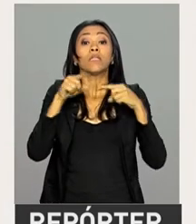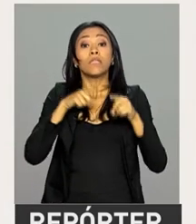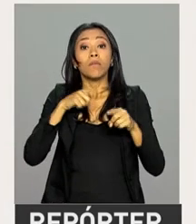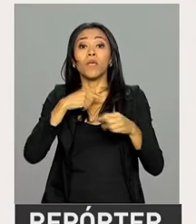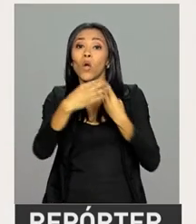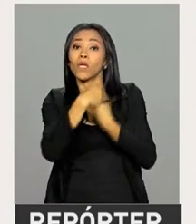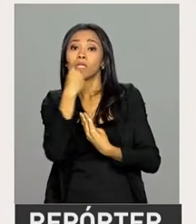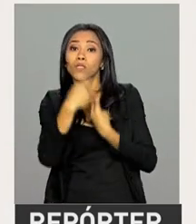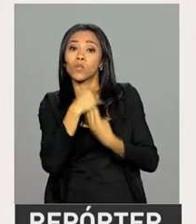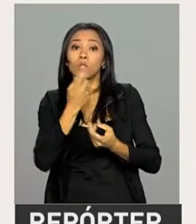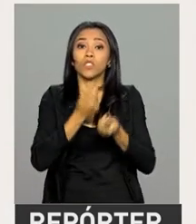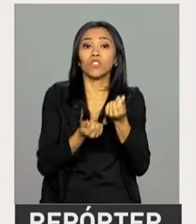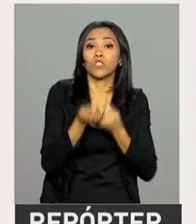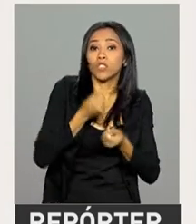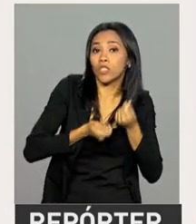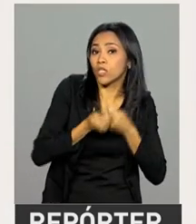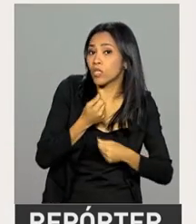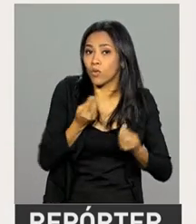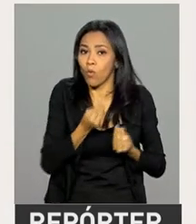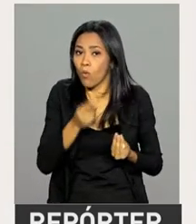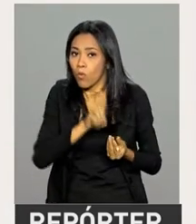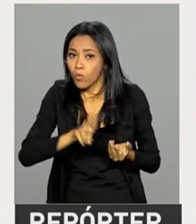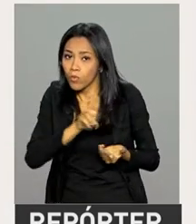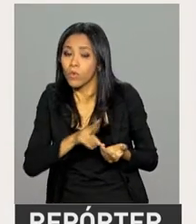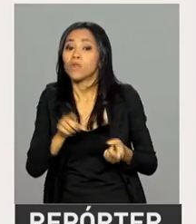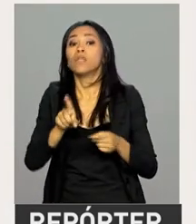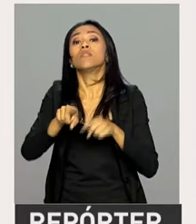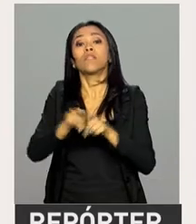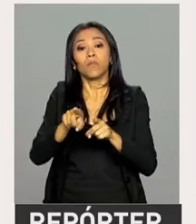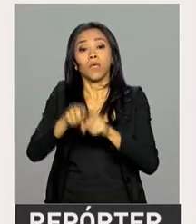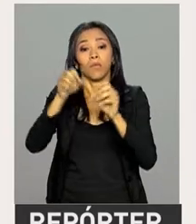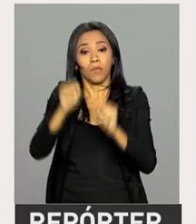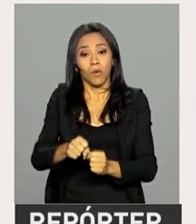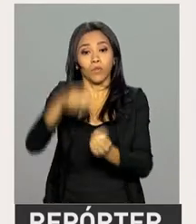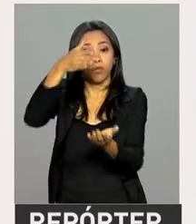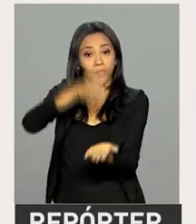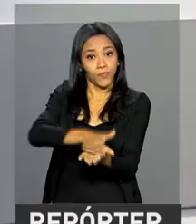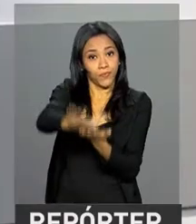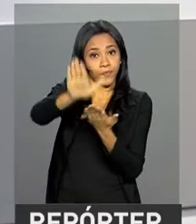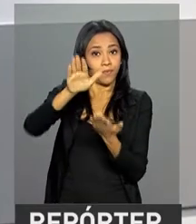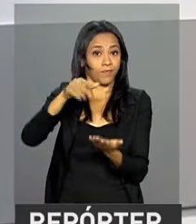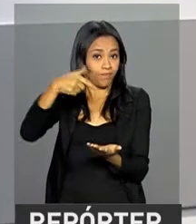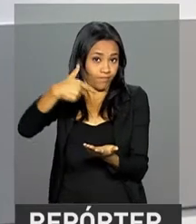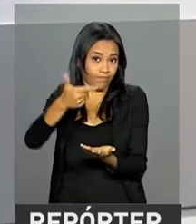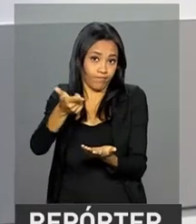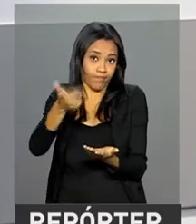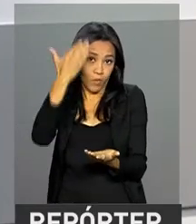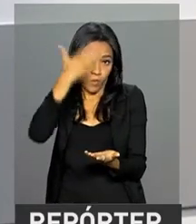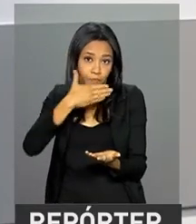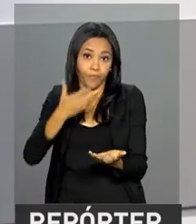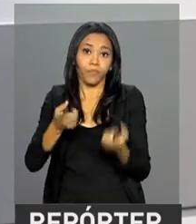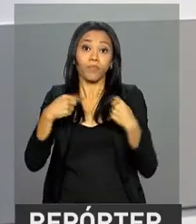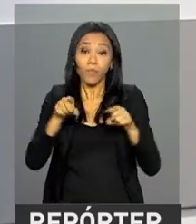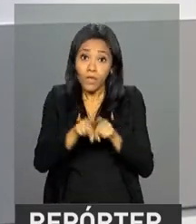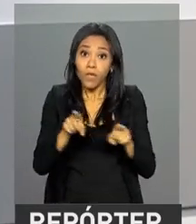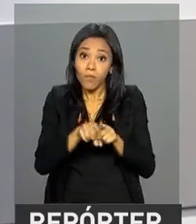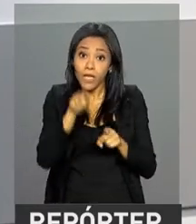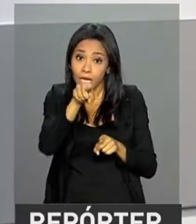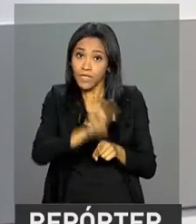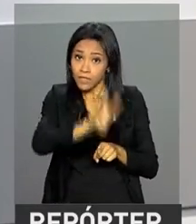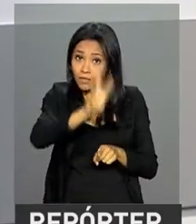financeiras e pode emitir certidões e comprovantes com poucos cliques. E olha, o novo portal do